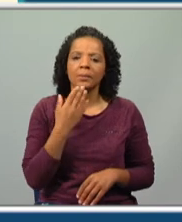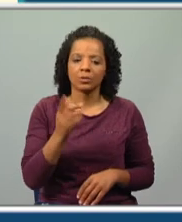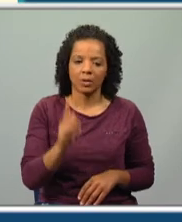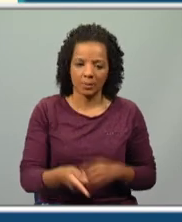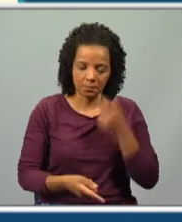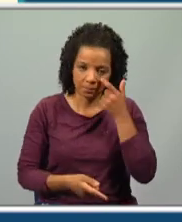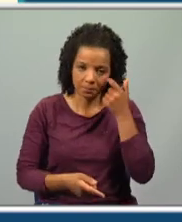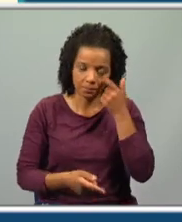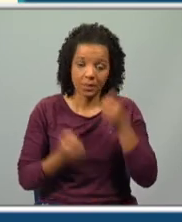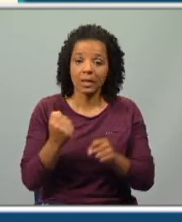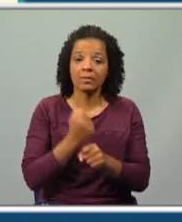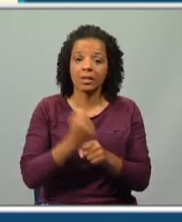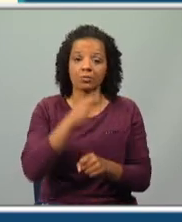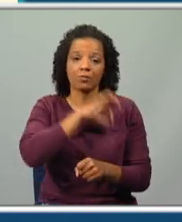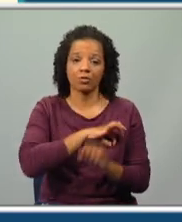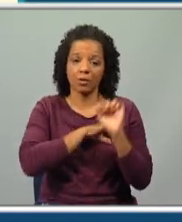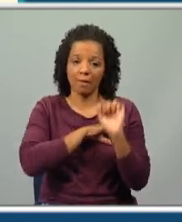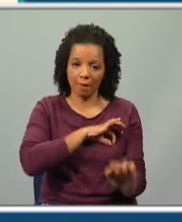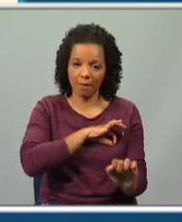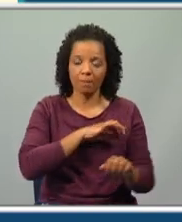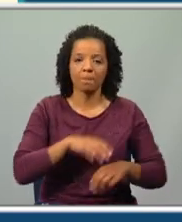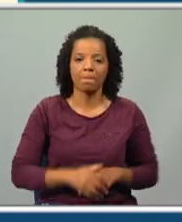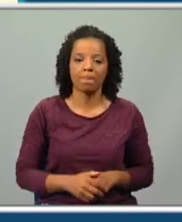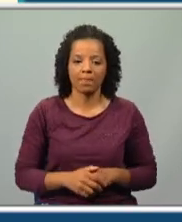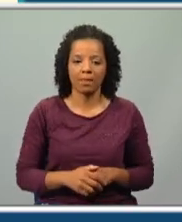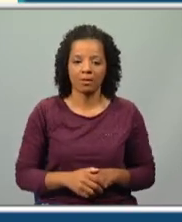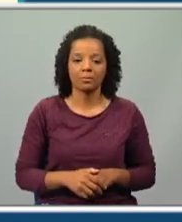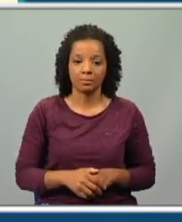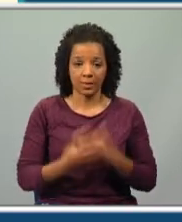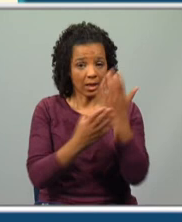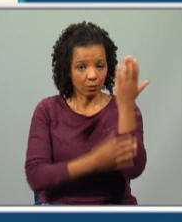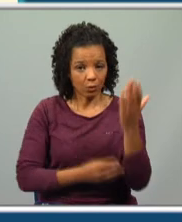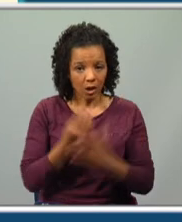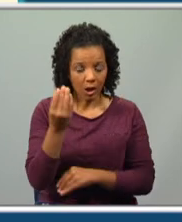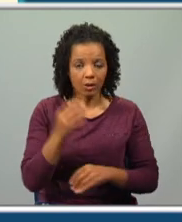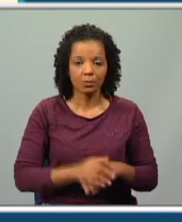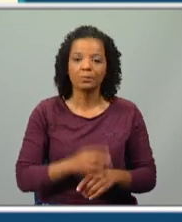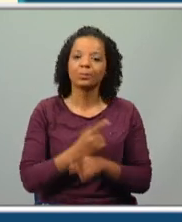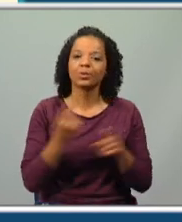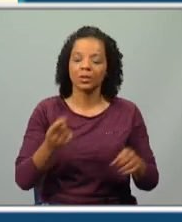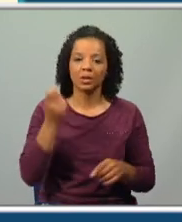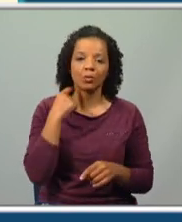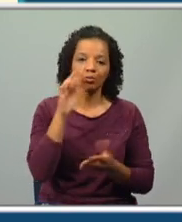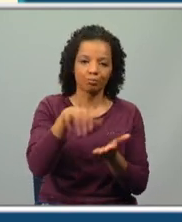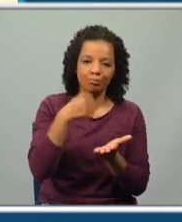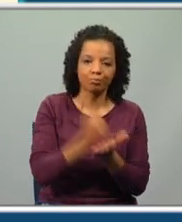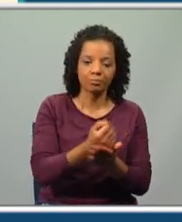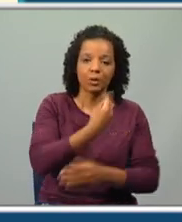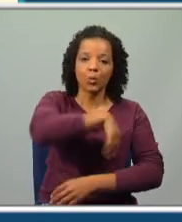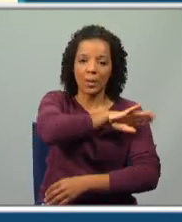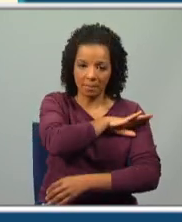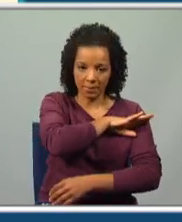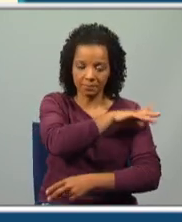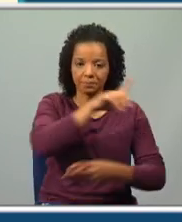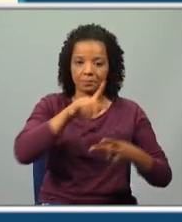são as atividades profissionais a que se dedicou. Temos então advogado, porque tinha tirado o curso em Coimbra.